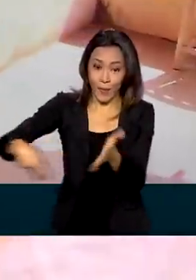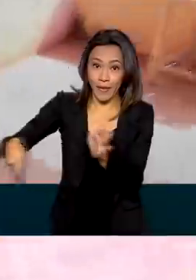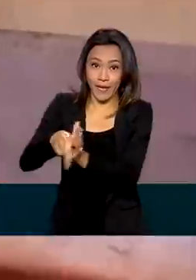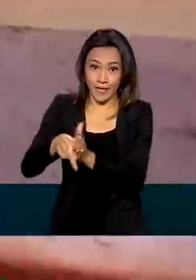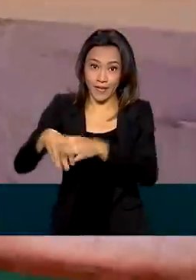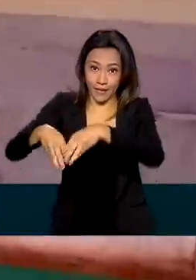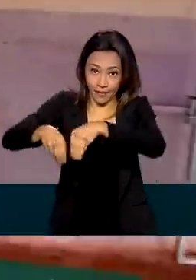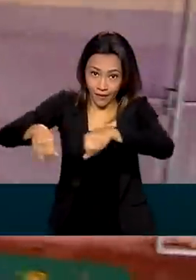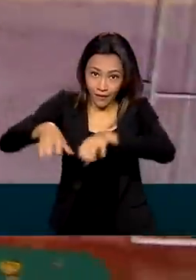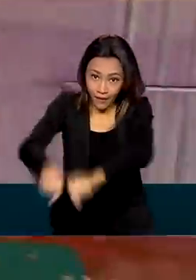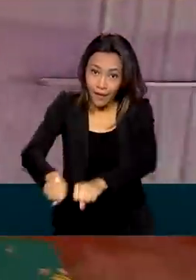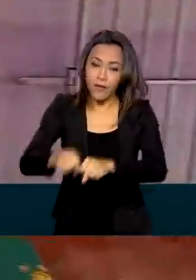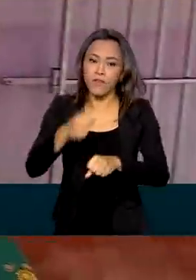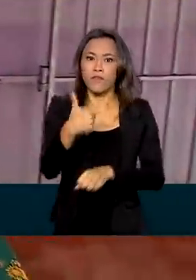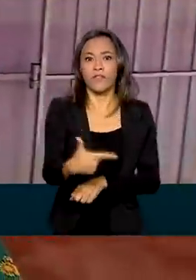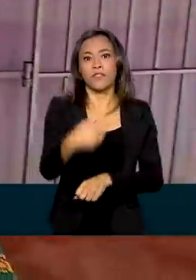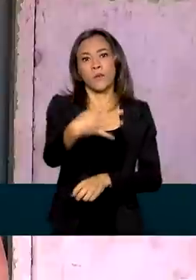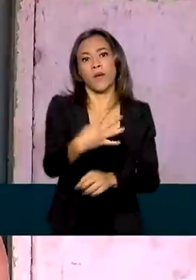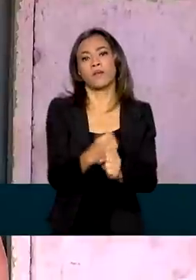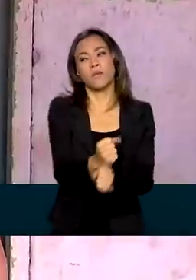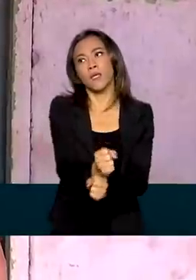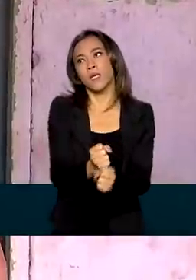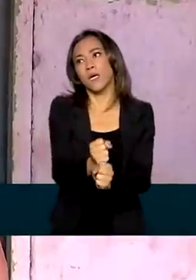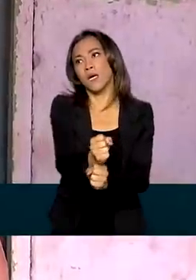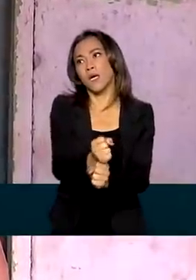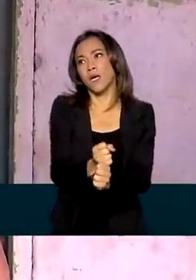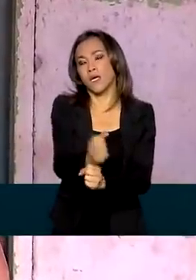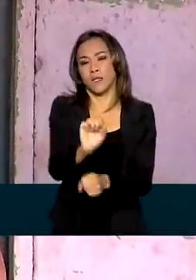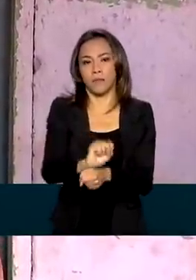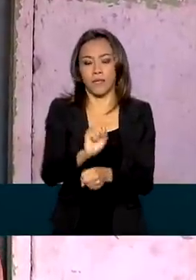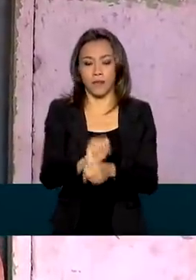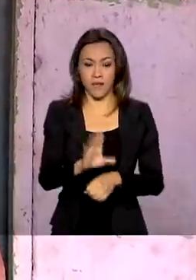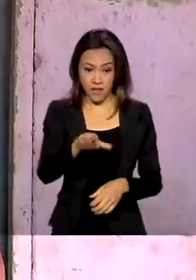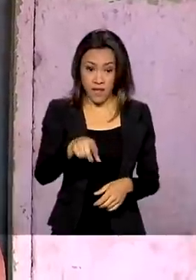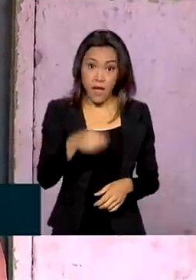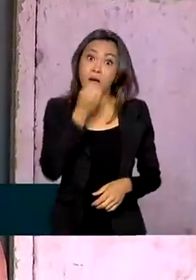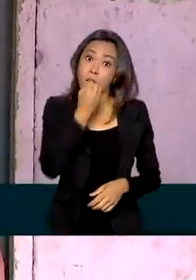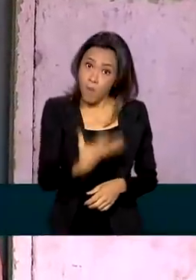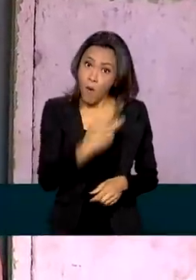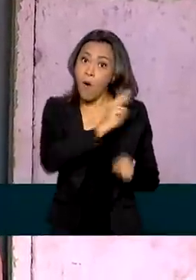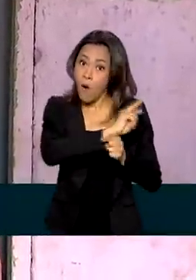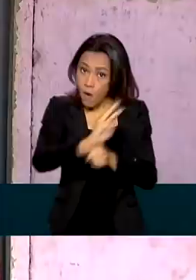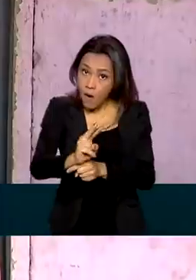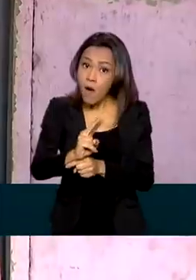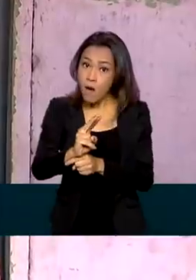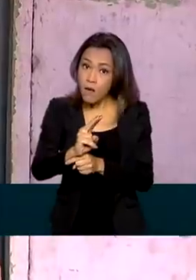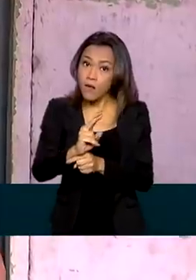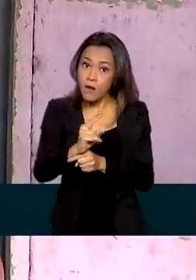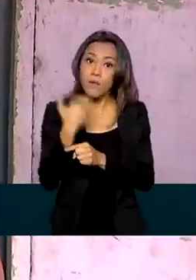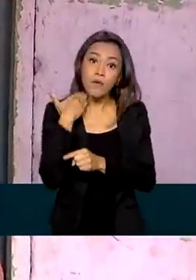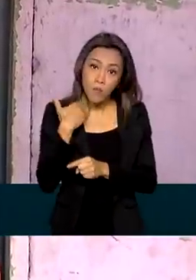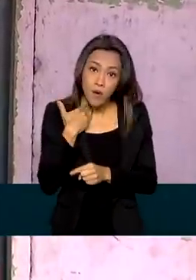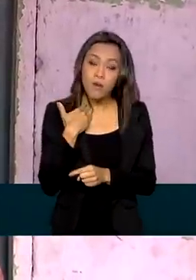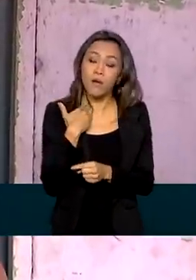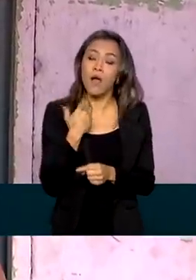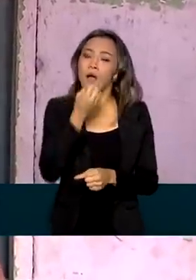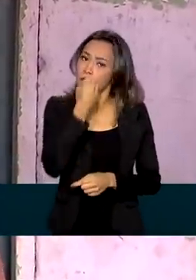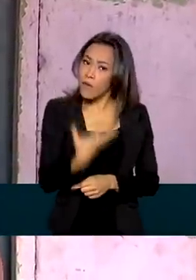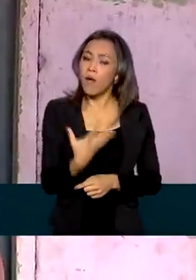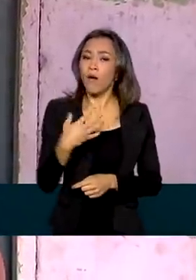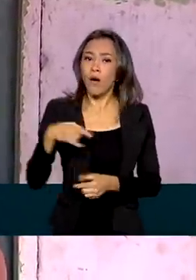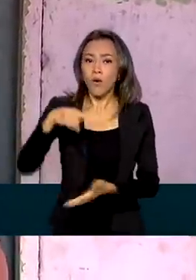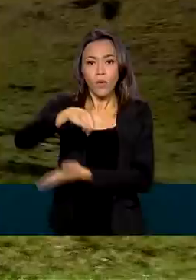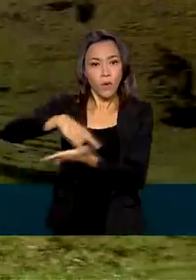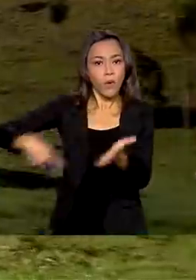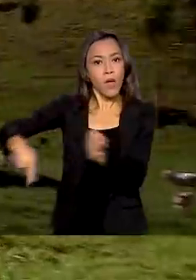Foram 24 anos de espera. Até para nós fazer empréstimo no banco é bom o título? É, até para nós quiser fazer empréstimo lá